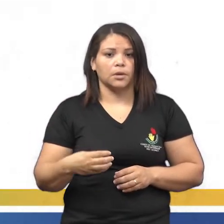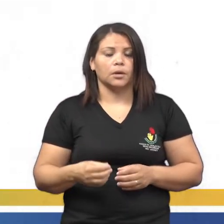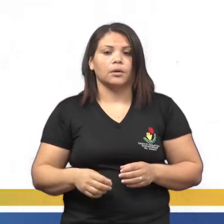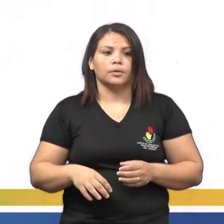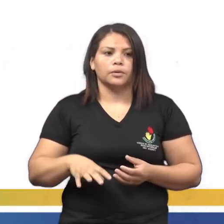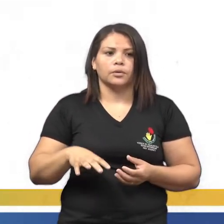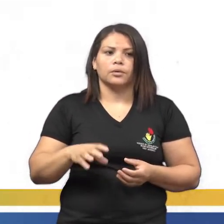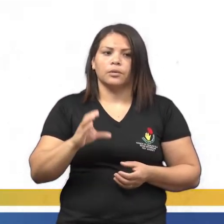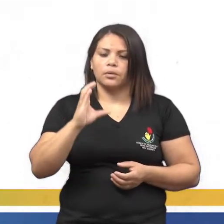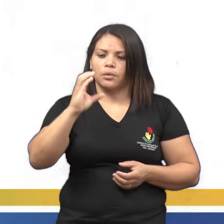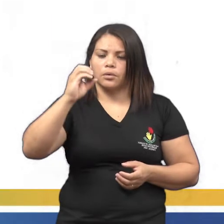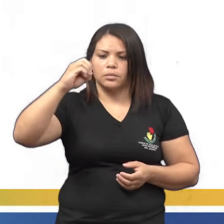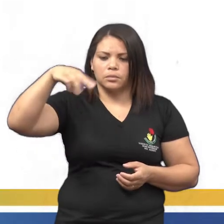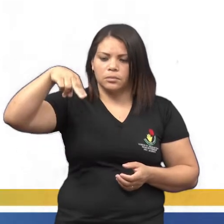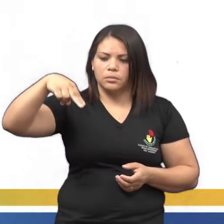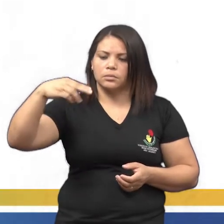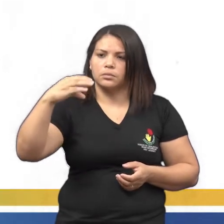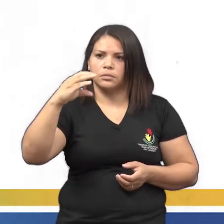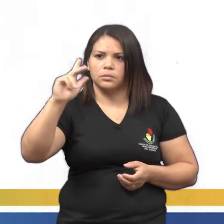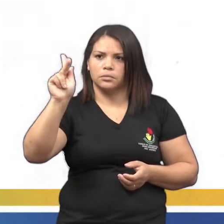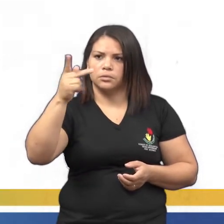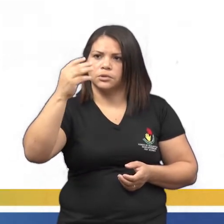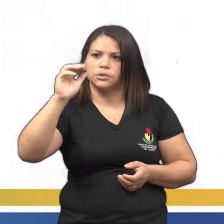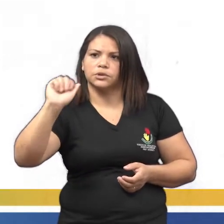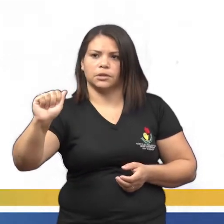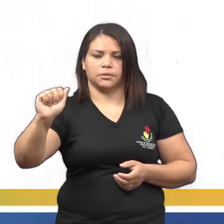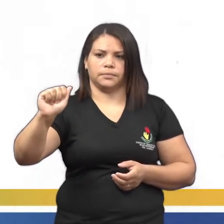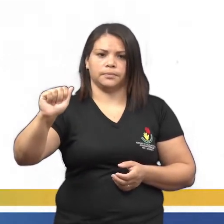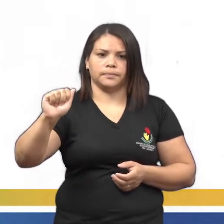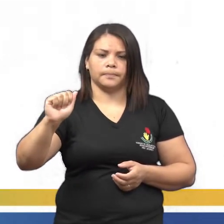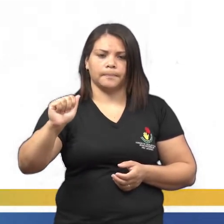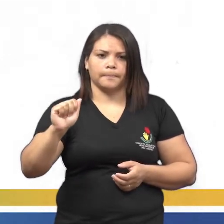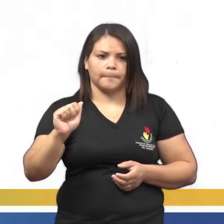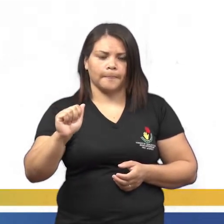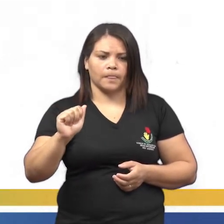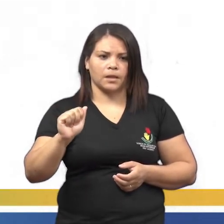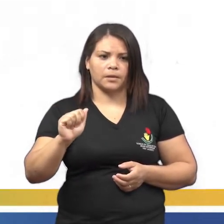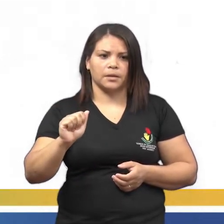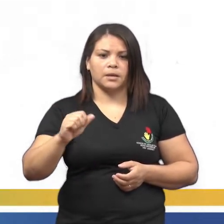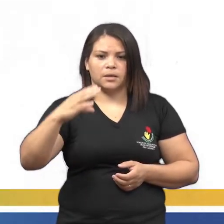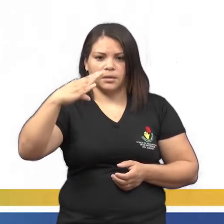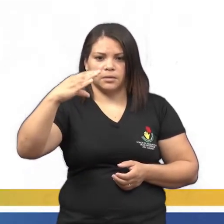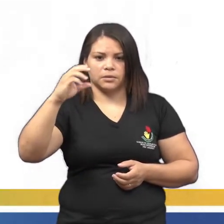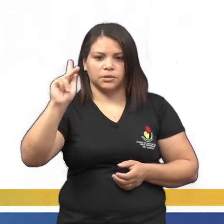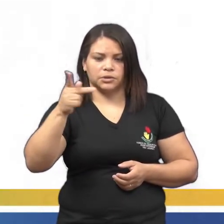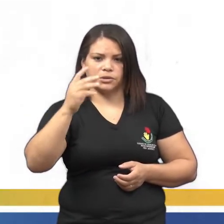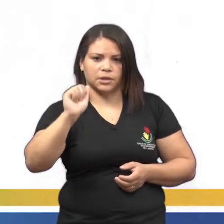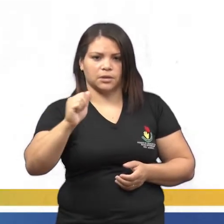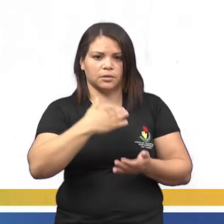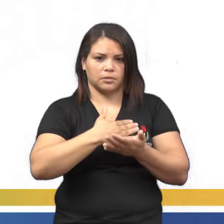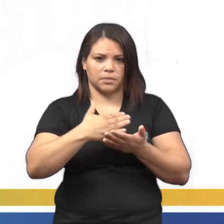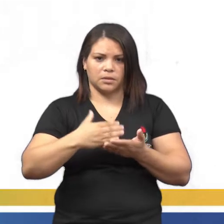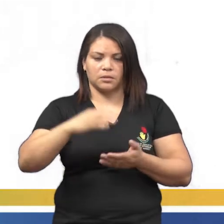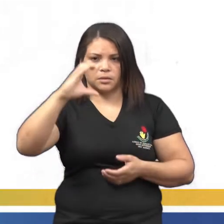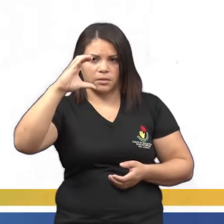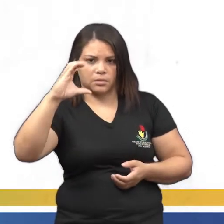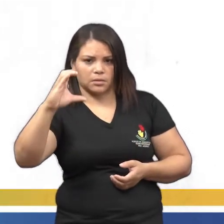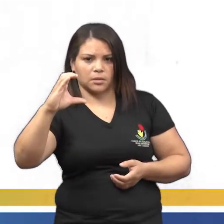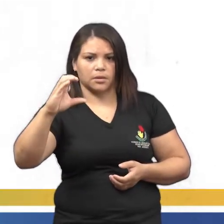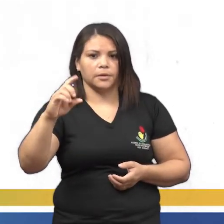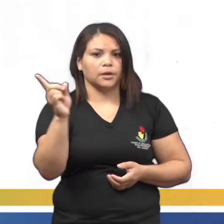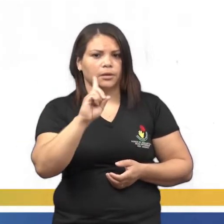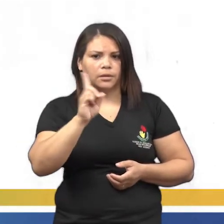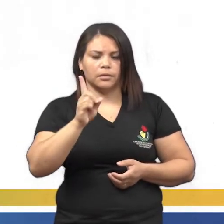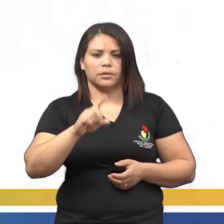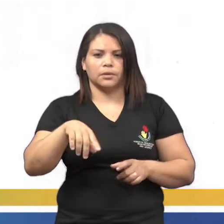CONCHA, né? CONCHA, olha ali, CONCHA, né? Esse CHA começa com a letra C. Não é com a